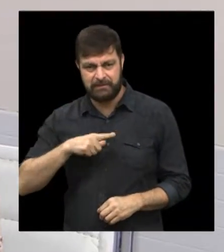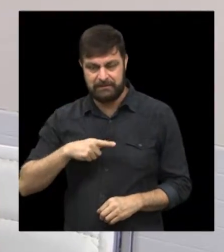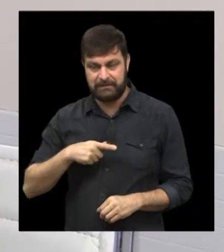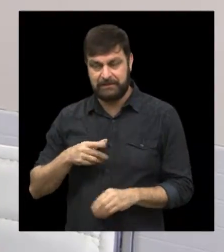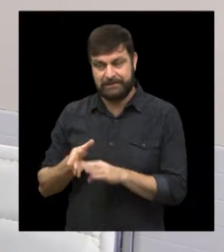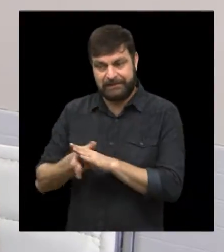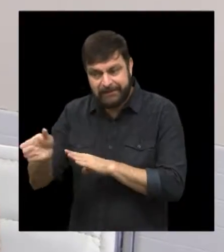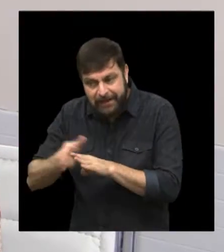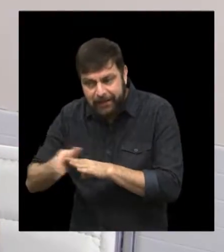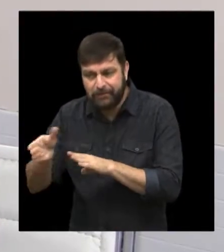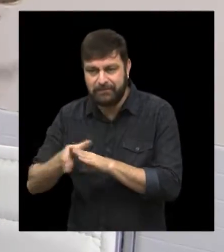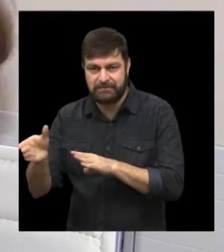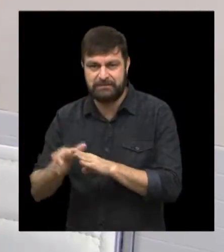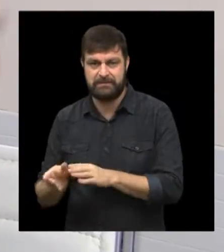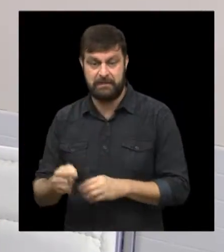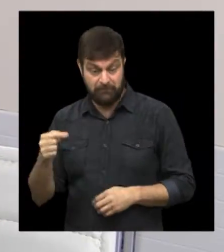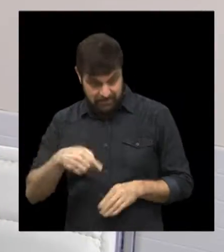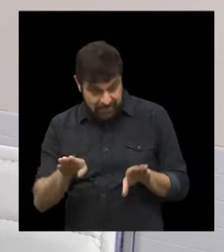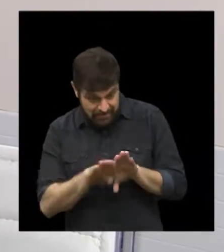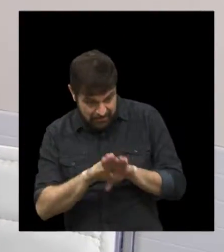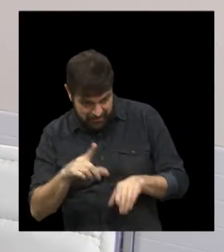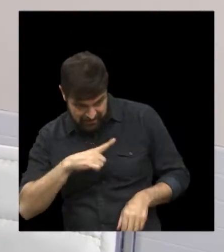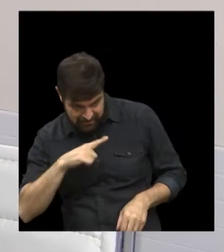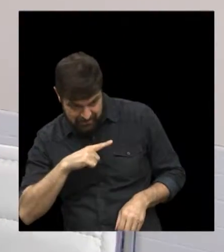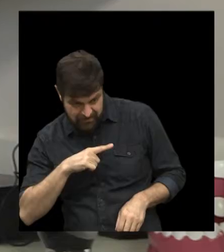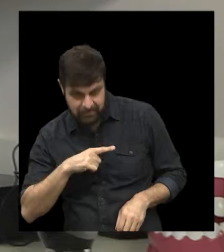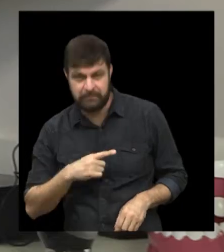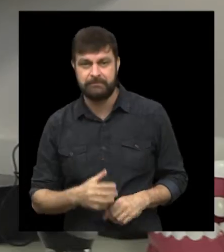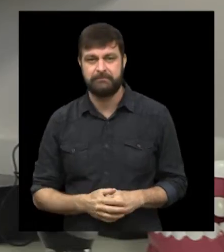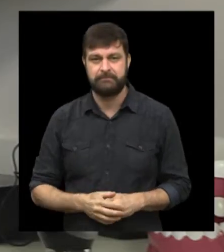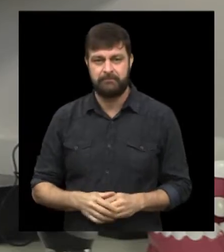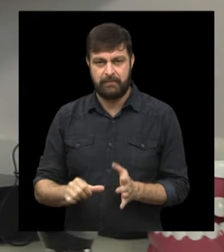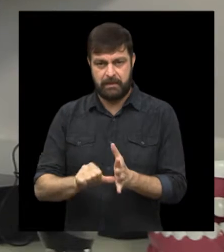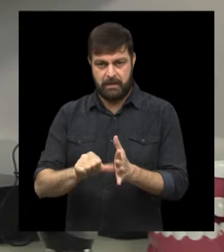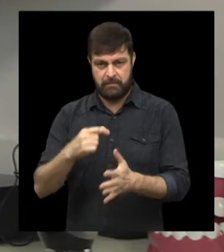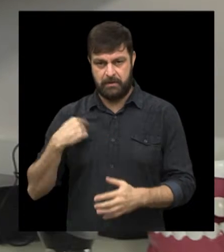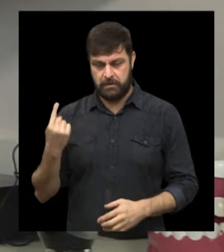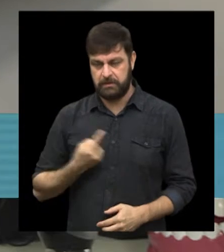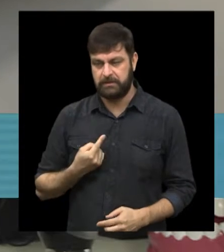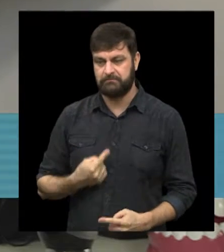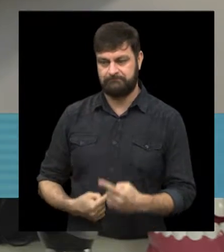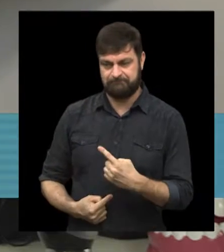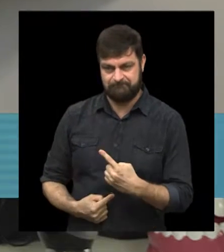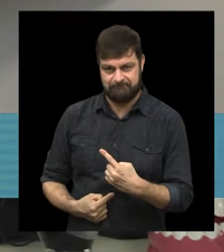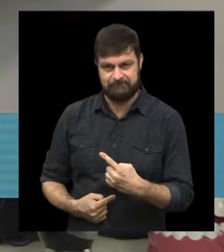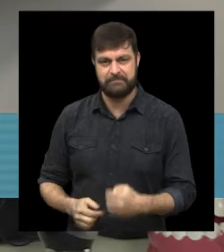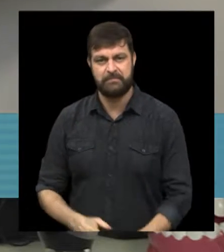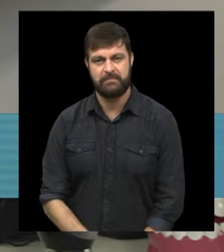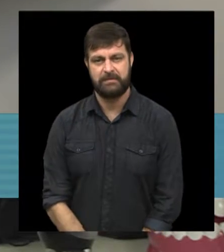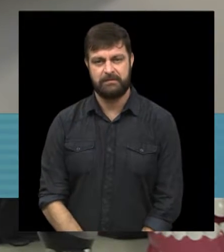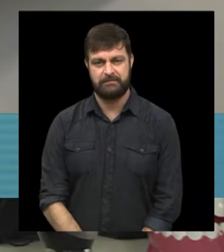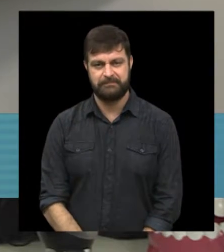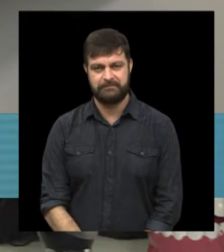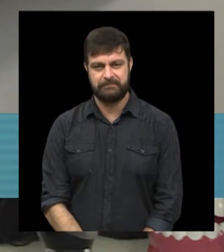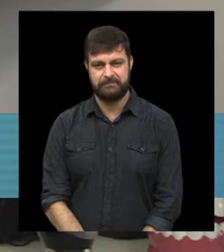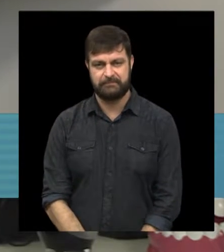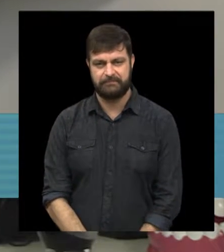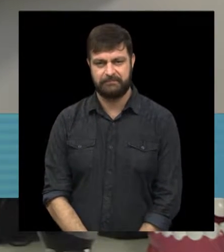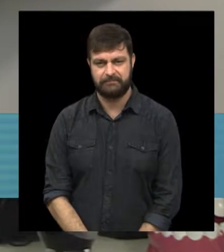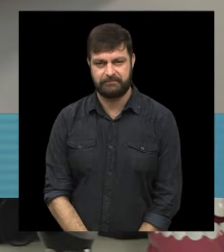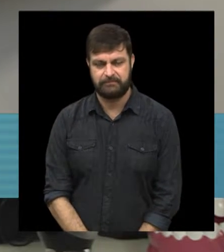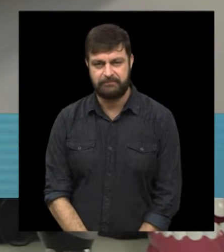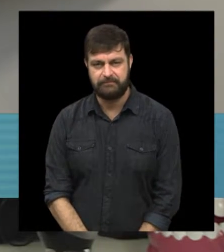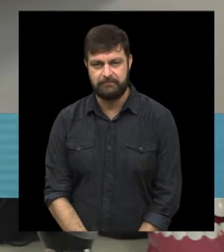São serviços de ajuda, exatamente. Vocês aqui têm isso. Temos. Primeiro eu vou citar o site da Associação Brasileira de Halitose, que é o SOS